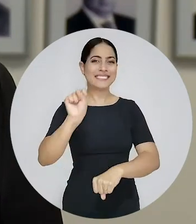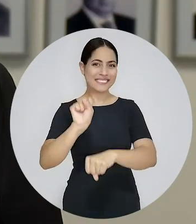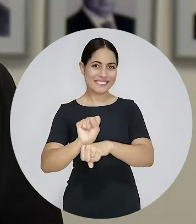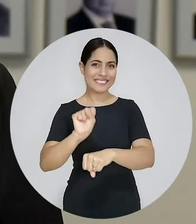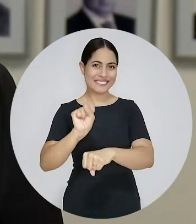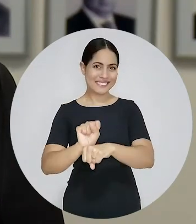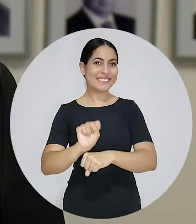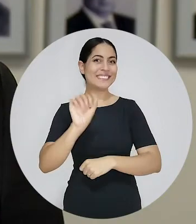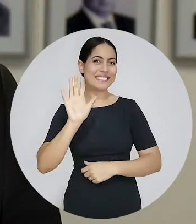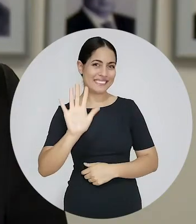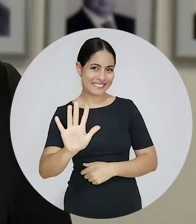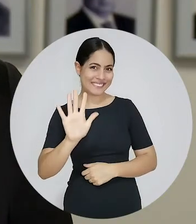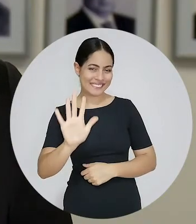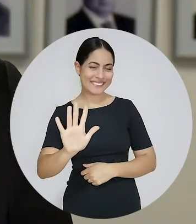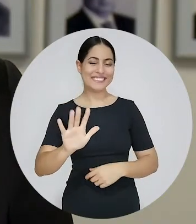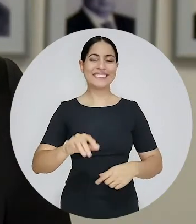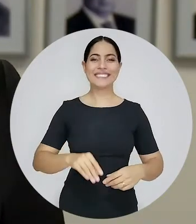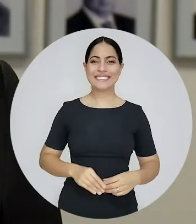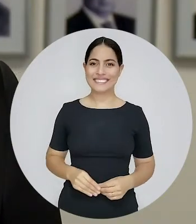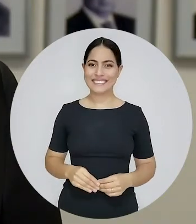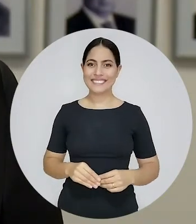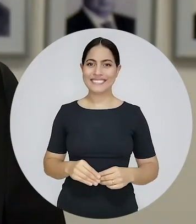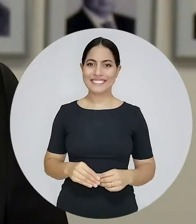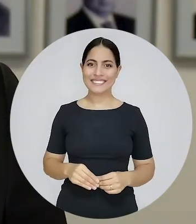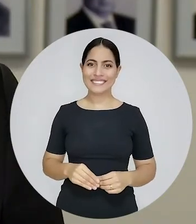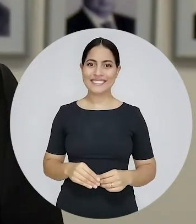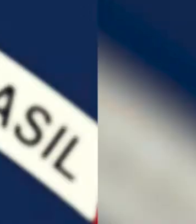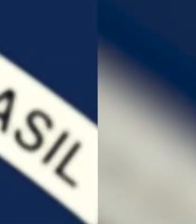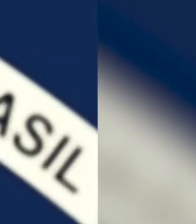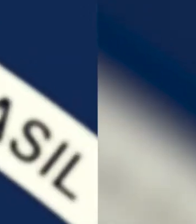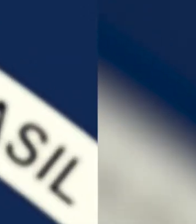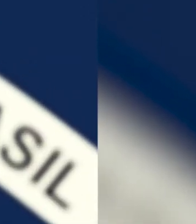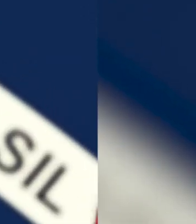OAB Nacional. É muito rápido. Não saia daí.